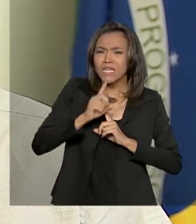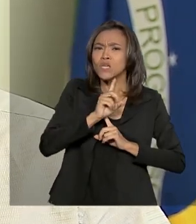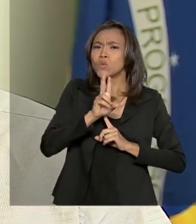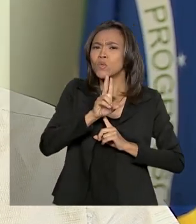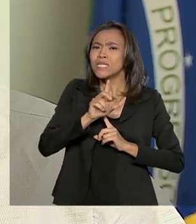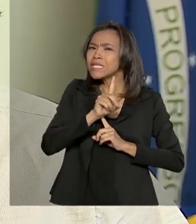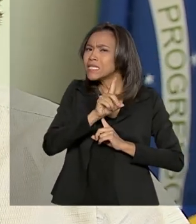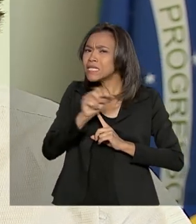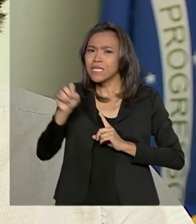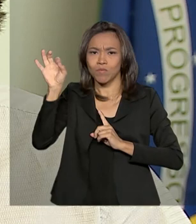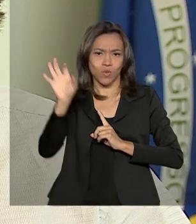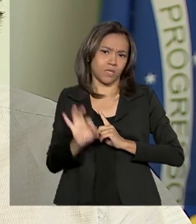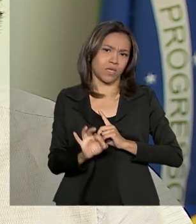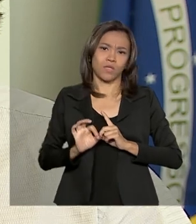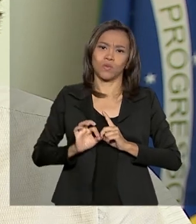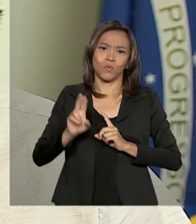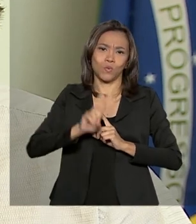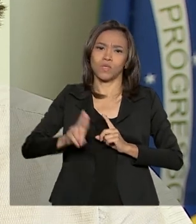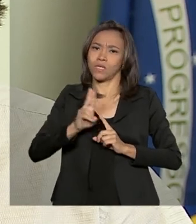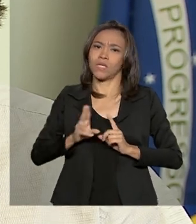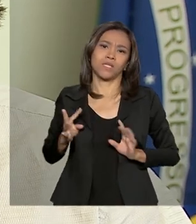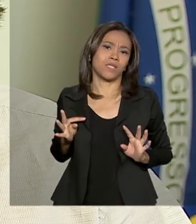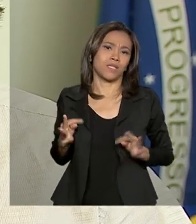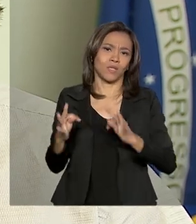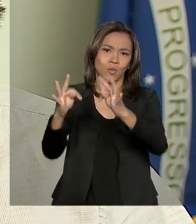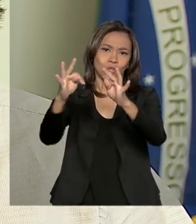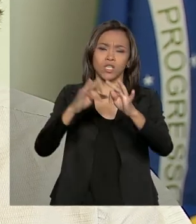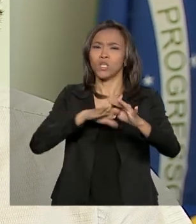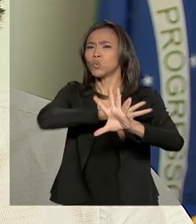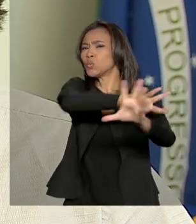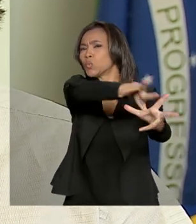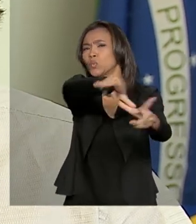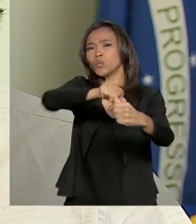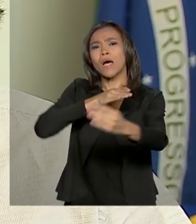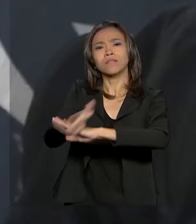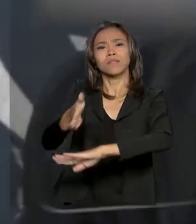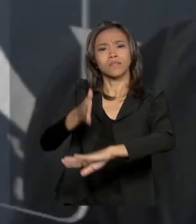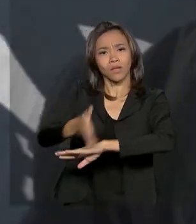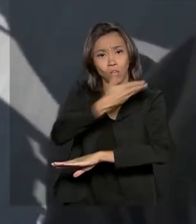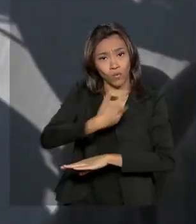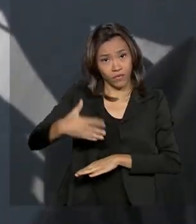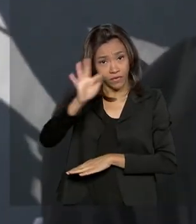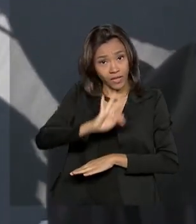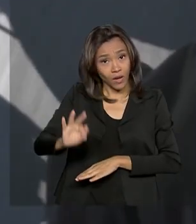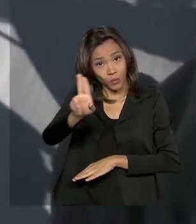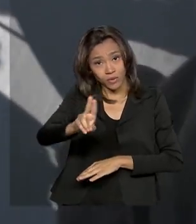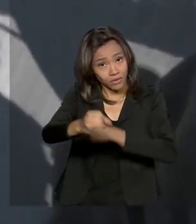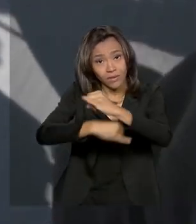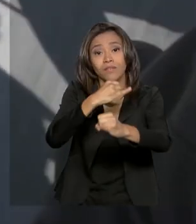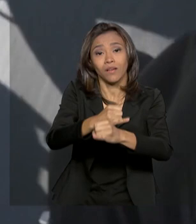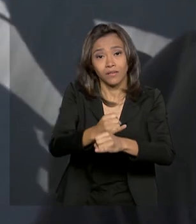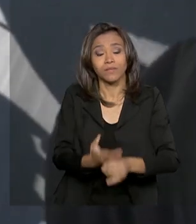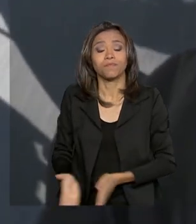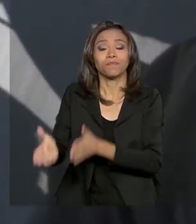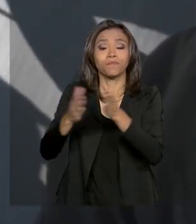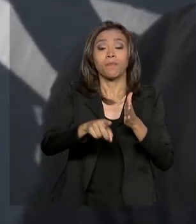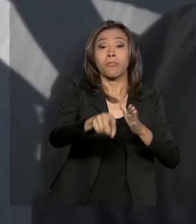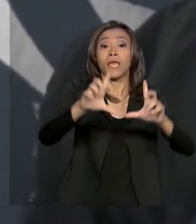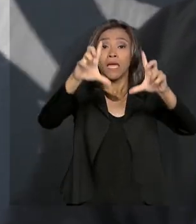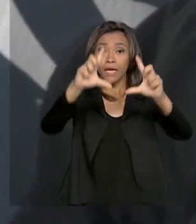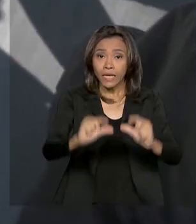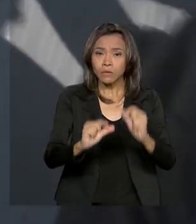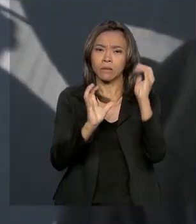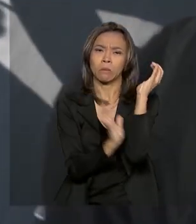onde o cidadão consiga acessar todos os serviços públicos do governo federal, inteiramente pela internet. Além de reduzir a burocracia, a transformação